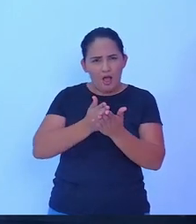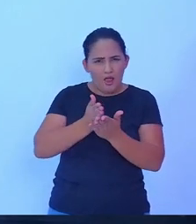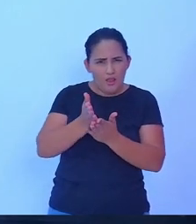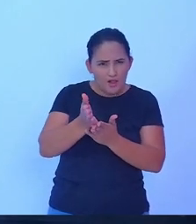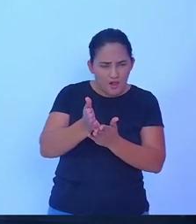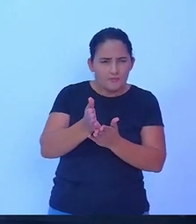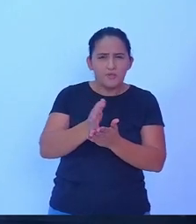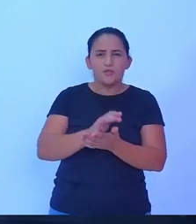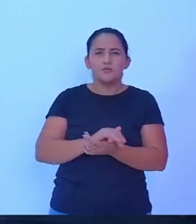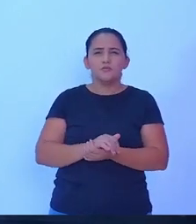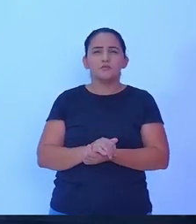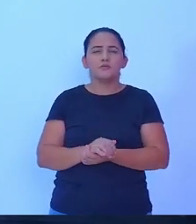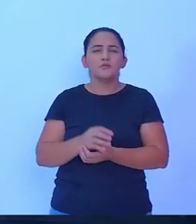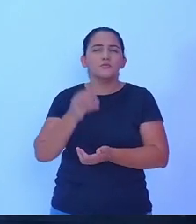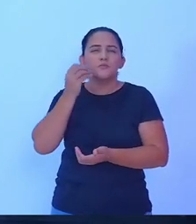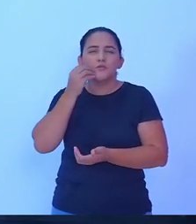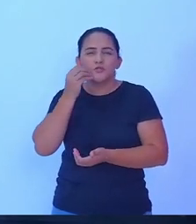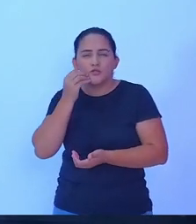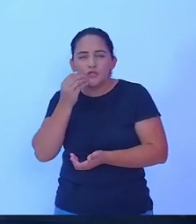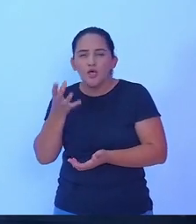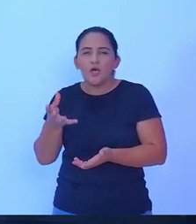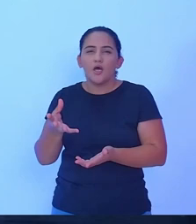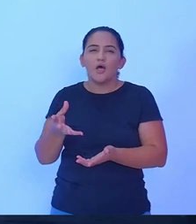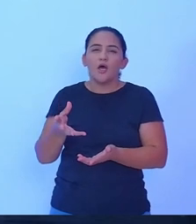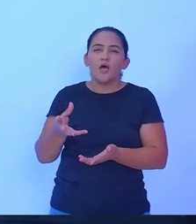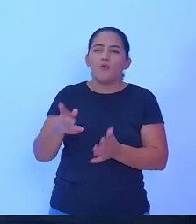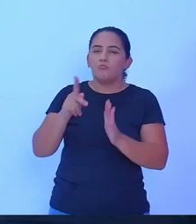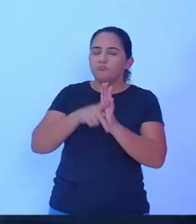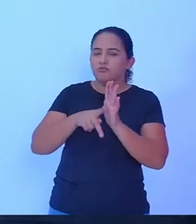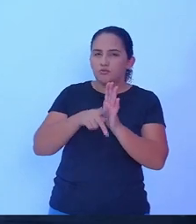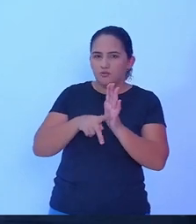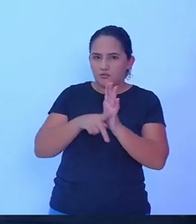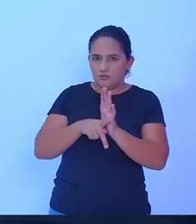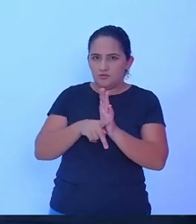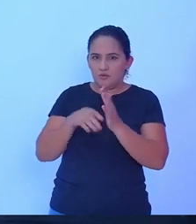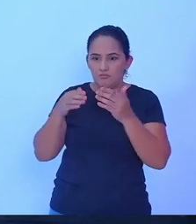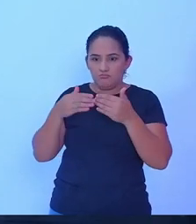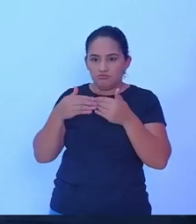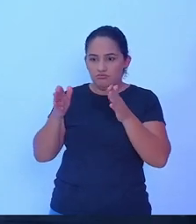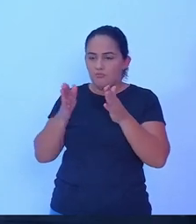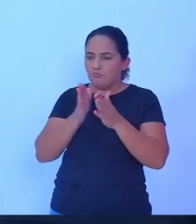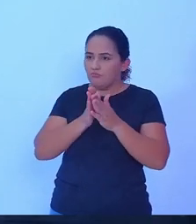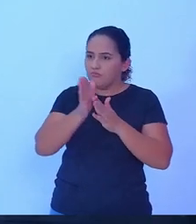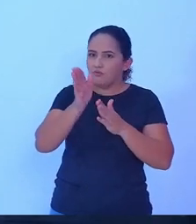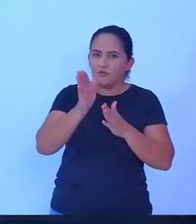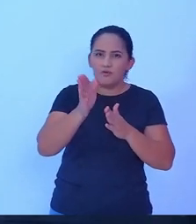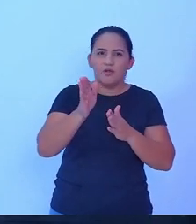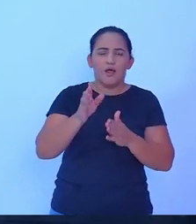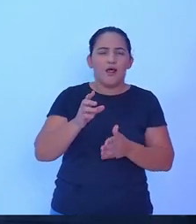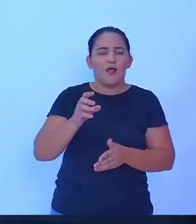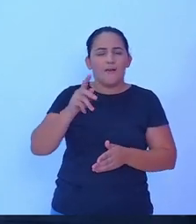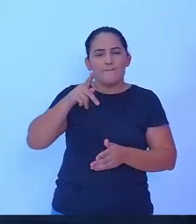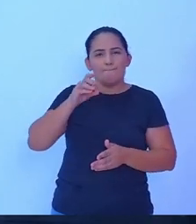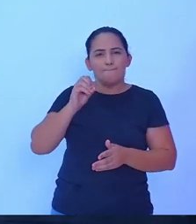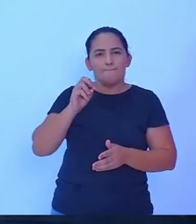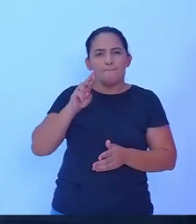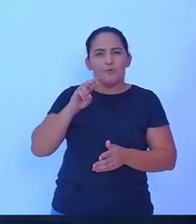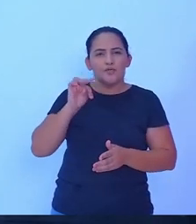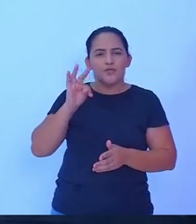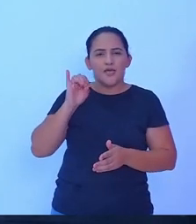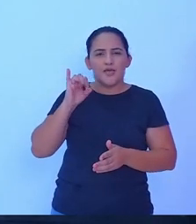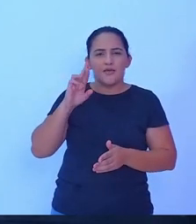oportunidade de ter outros programas, como o Porteira Dentro, que deu certo, em outros municípios, mas que, de fato,